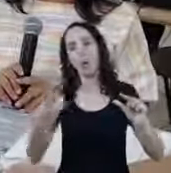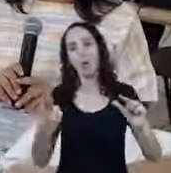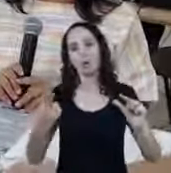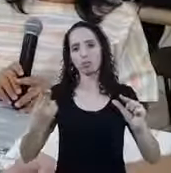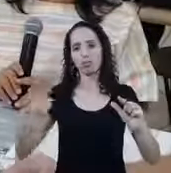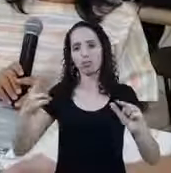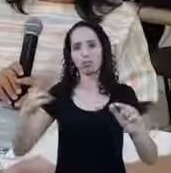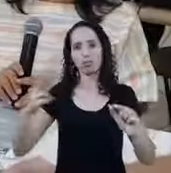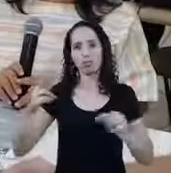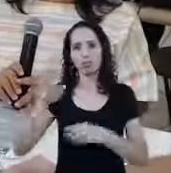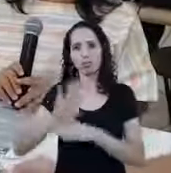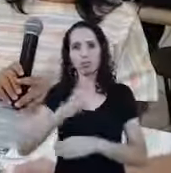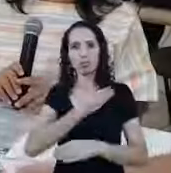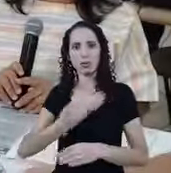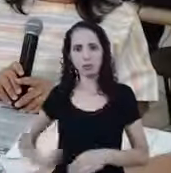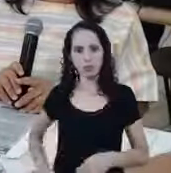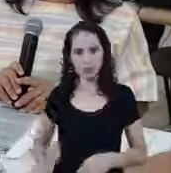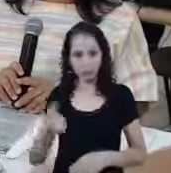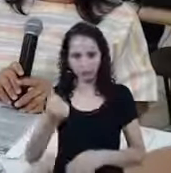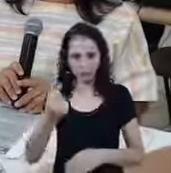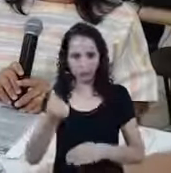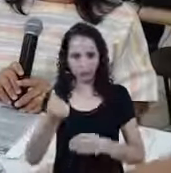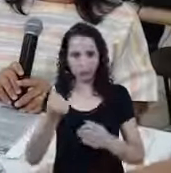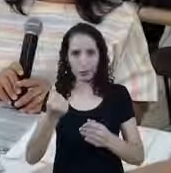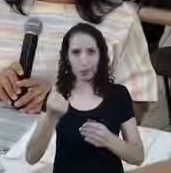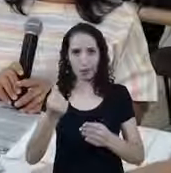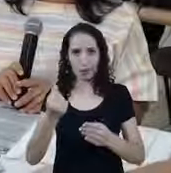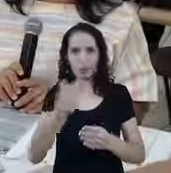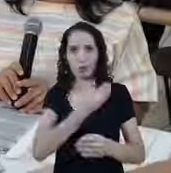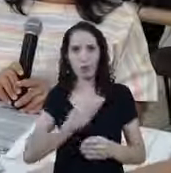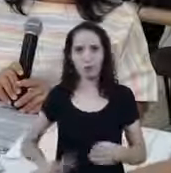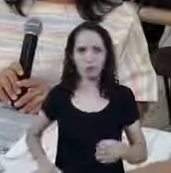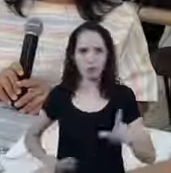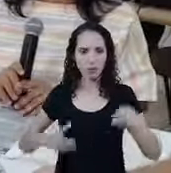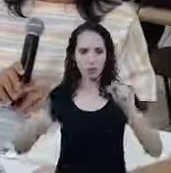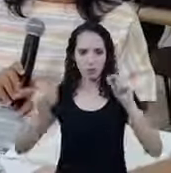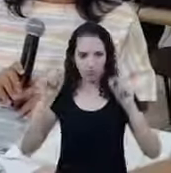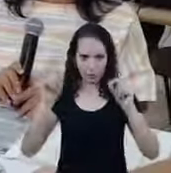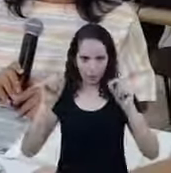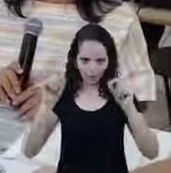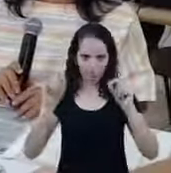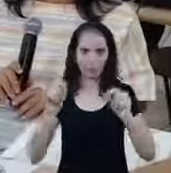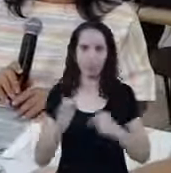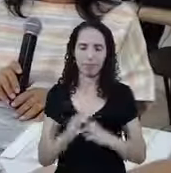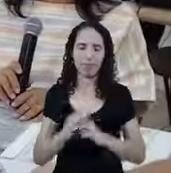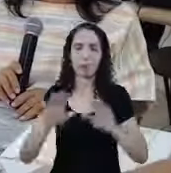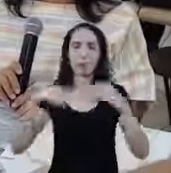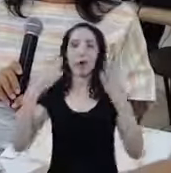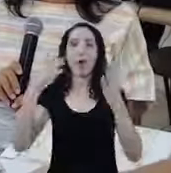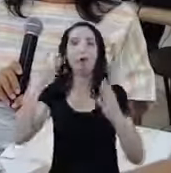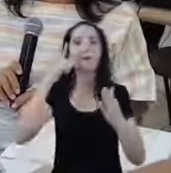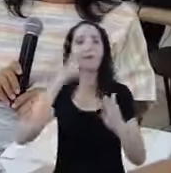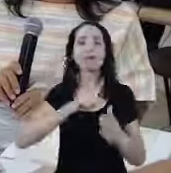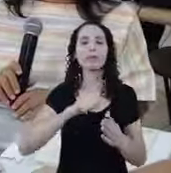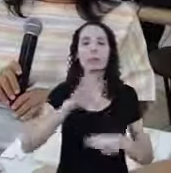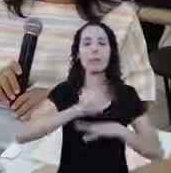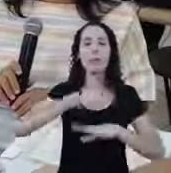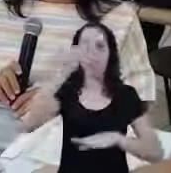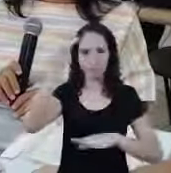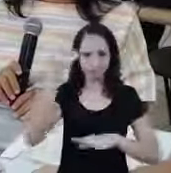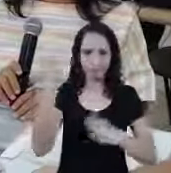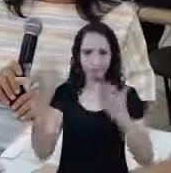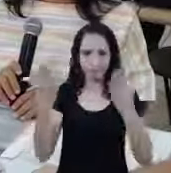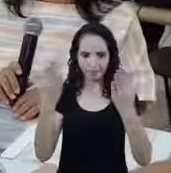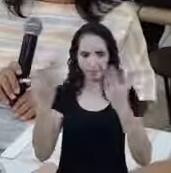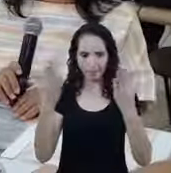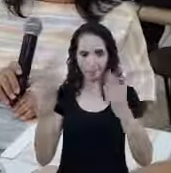para ele receber a Bolsa Família Já atendem ao auxílio emergencial Então não precisa essa pessoa passar por uma nova triagem Ok Então a pessoa já vai receber